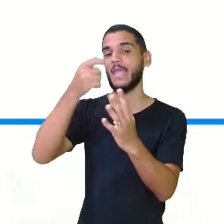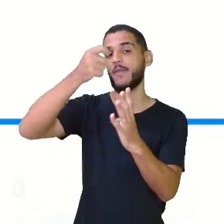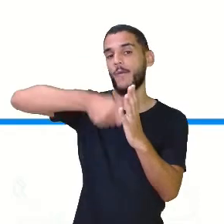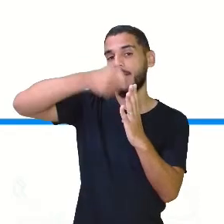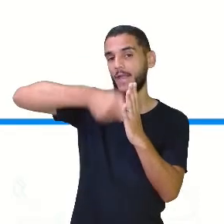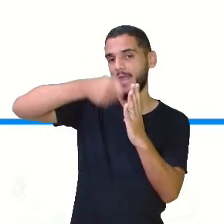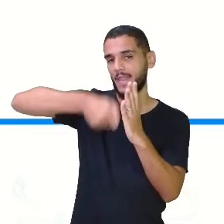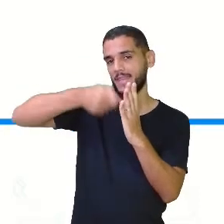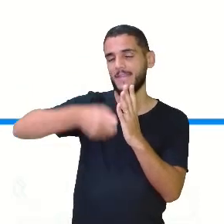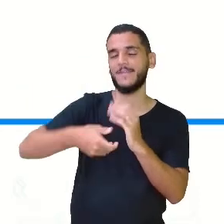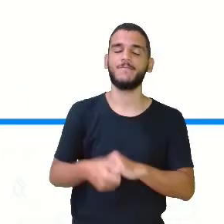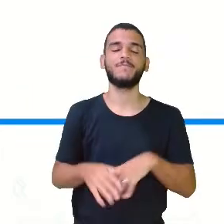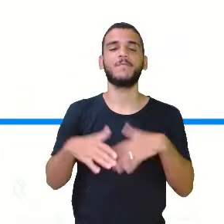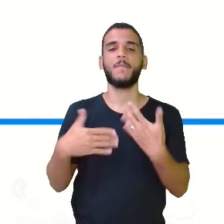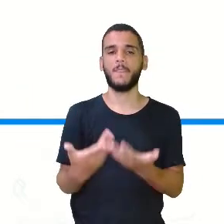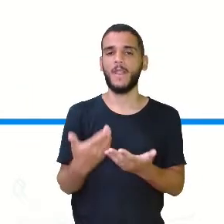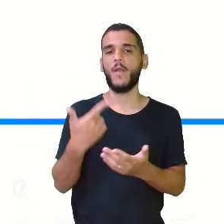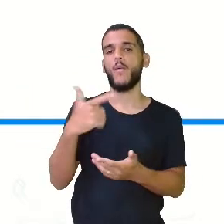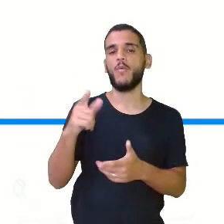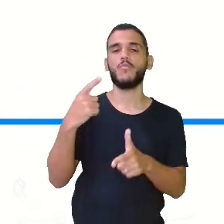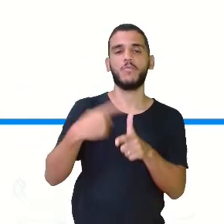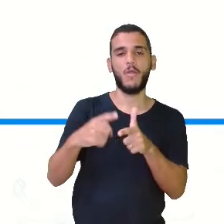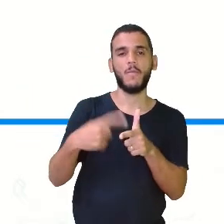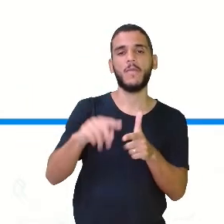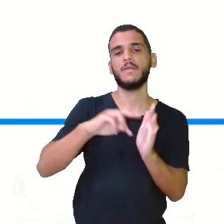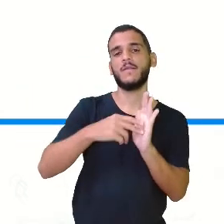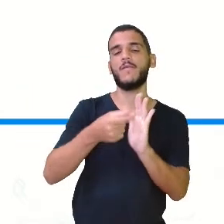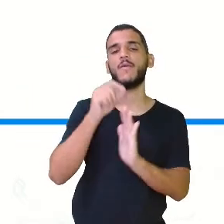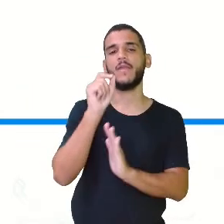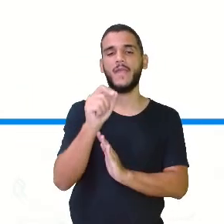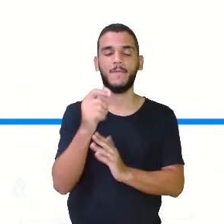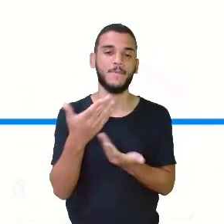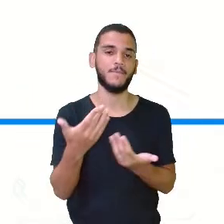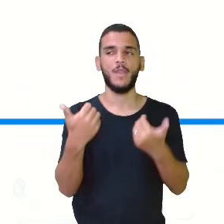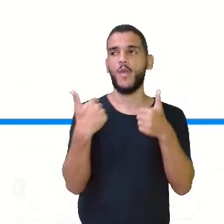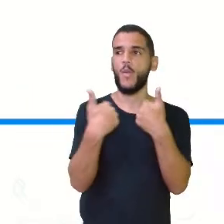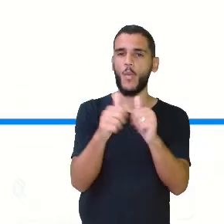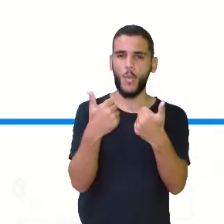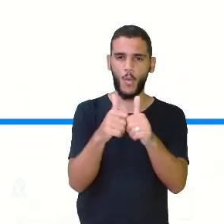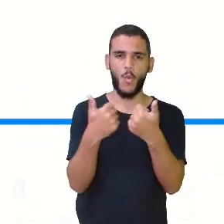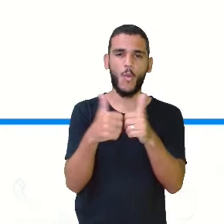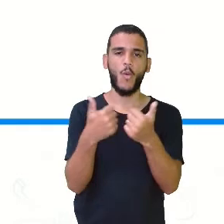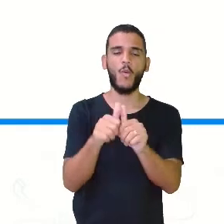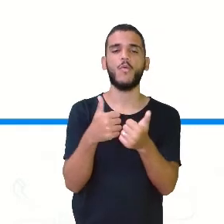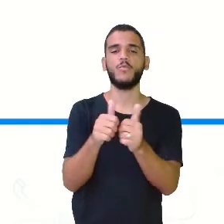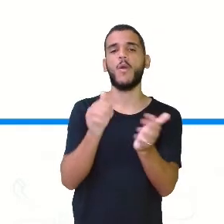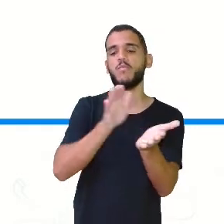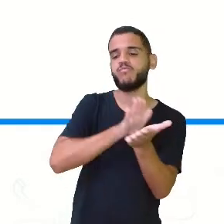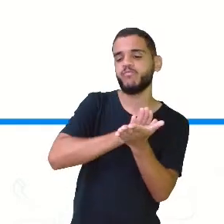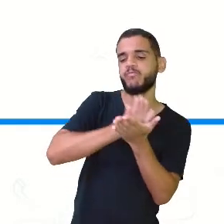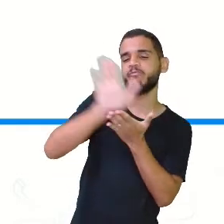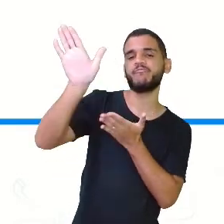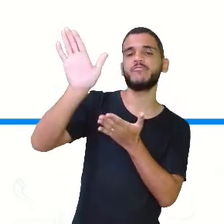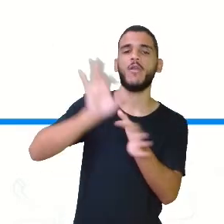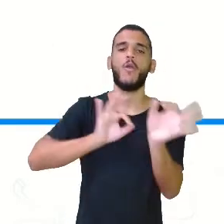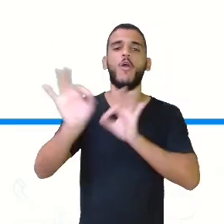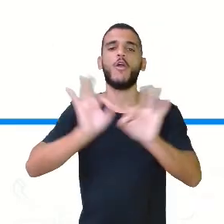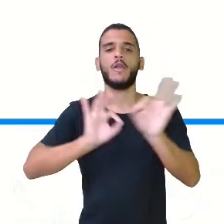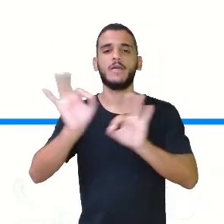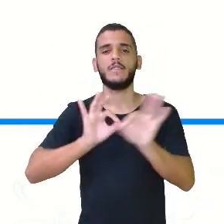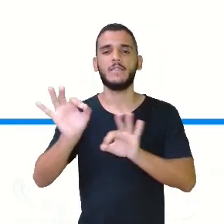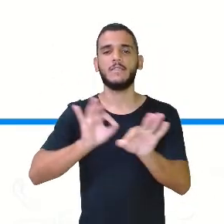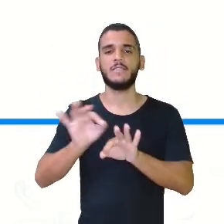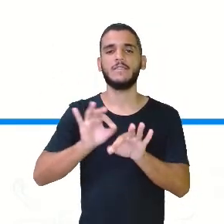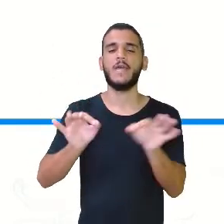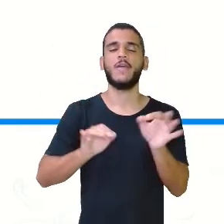o próximo problema diz o seguinte, olha aí o ônibus de viagem que está preparado para pegar a gente, para